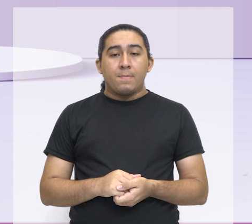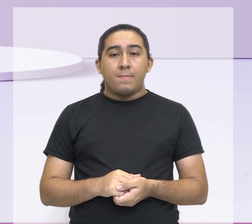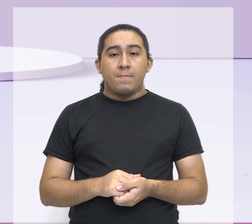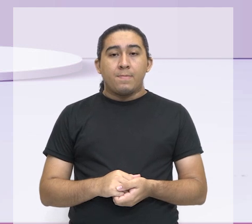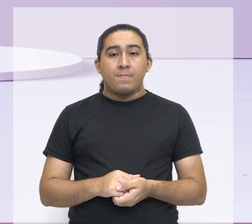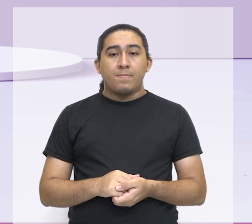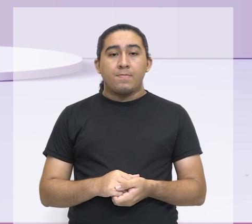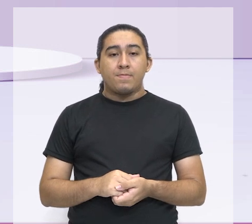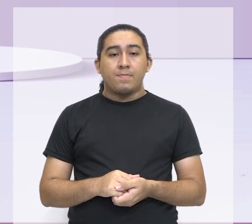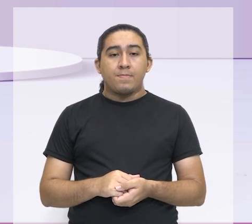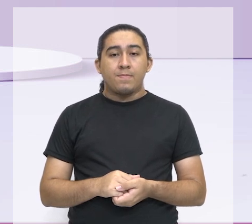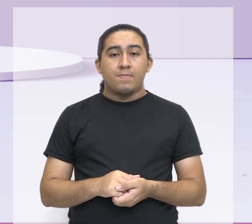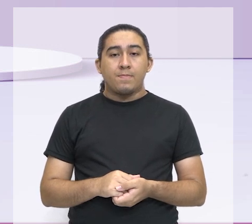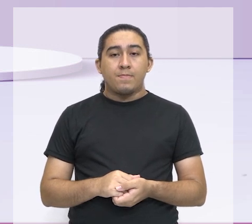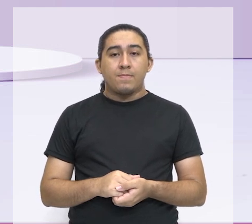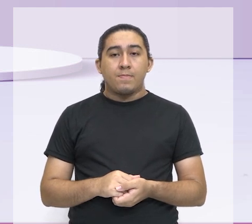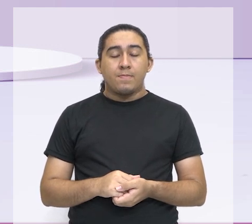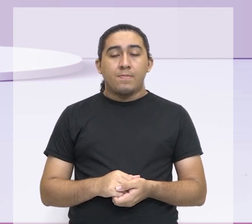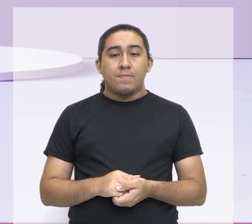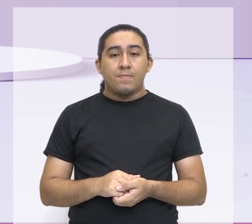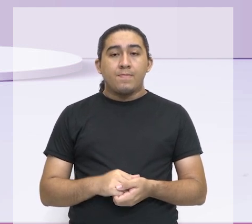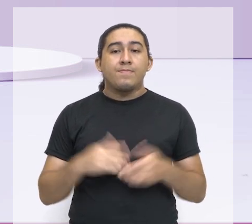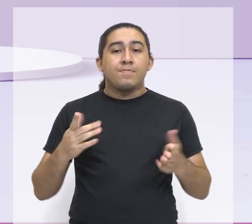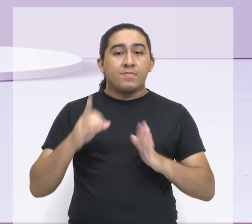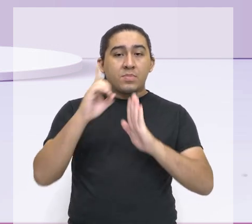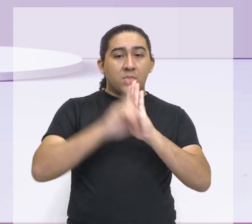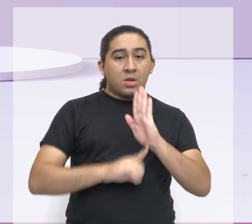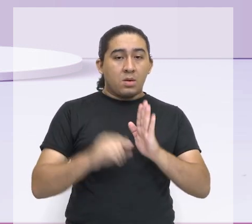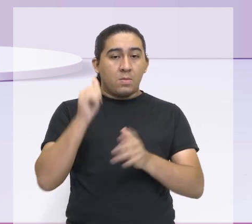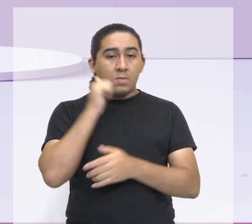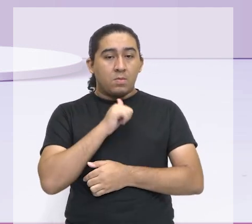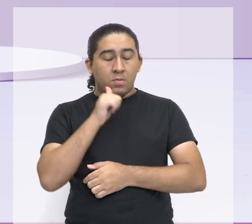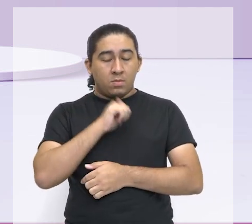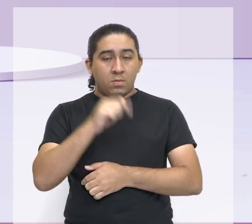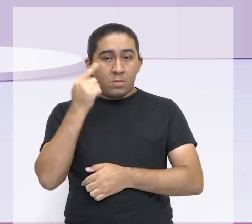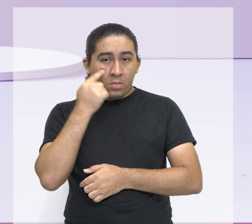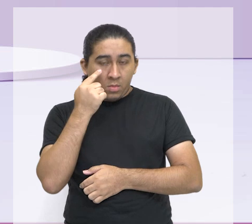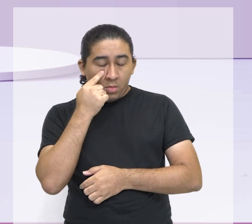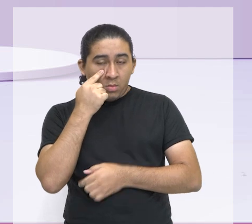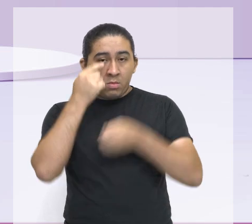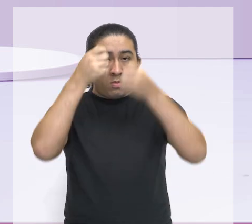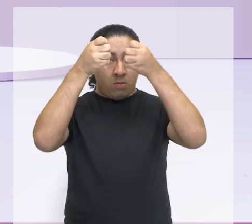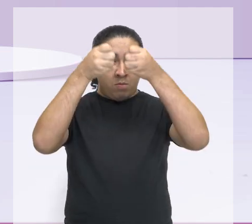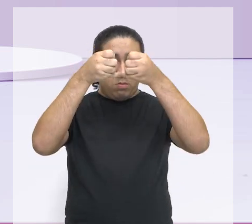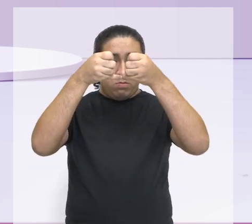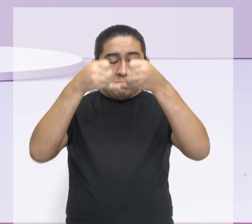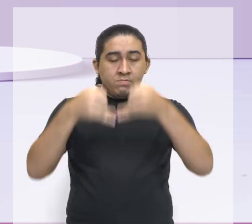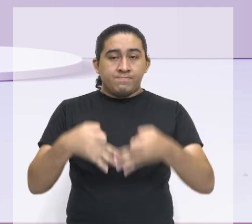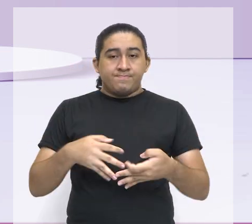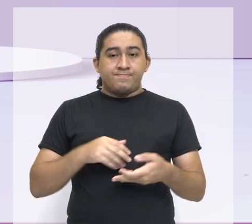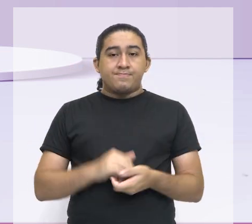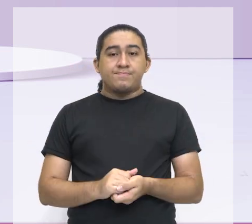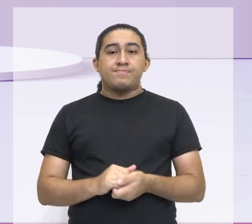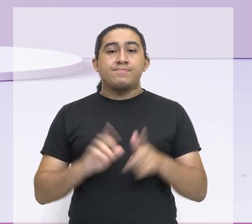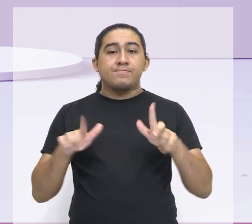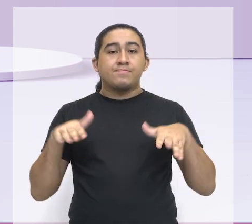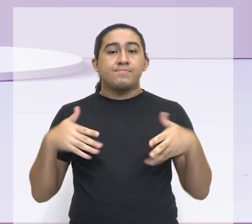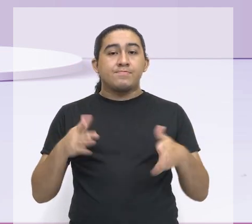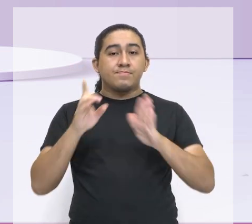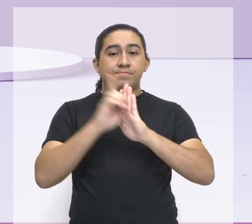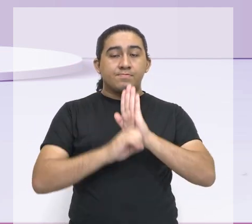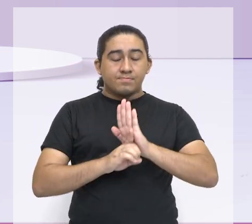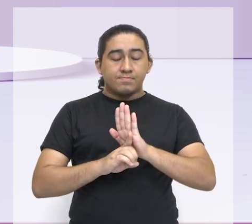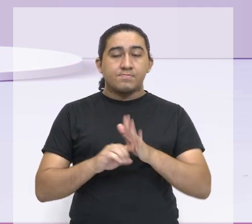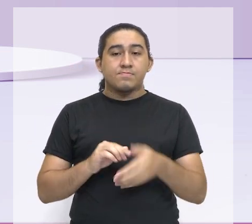Então, temos aqui os direitos das mulheres, nós podemos dizer que são aqueles direitos